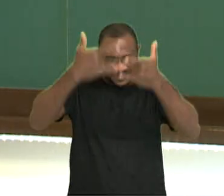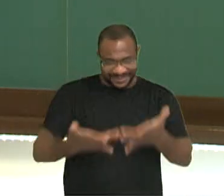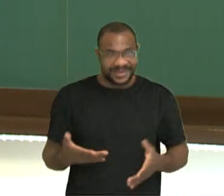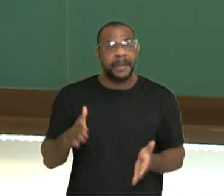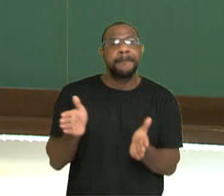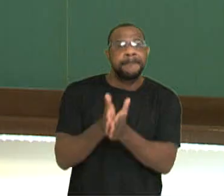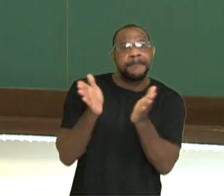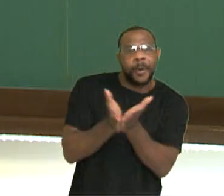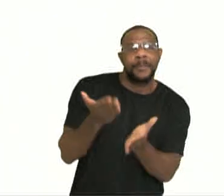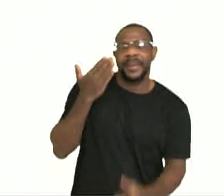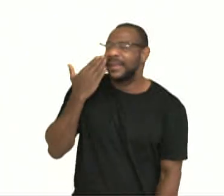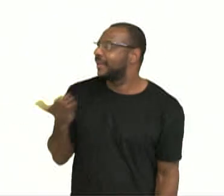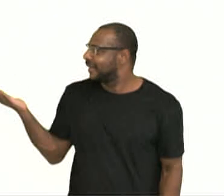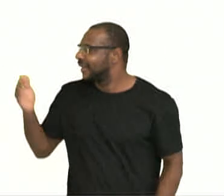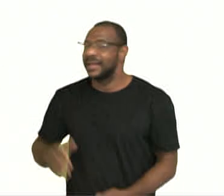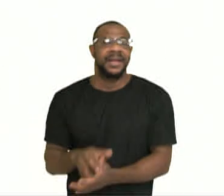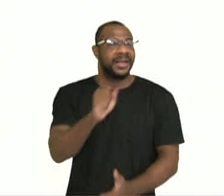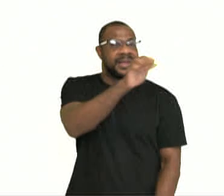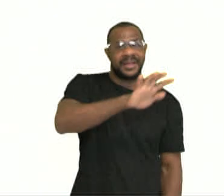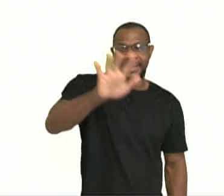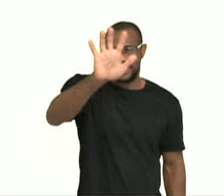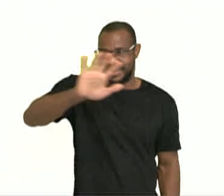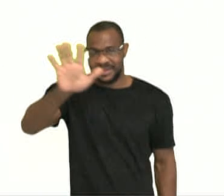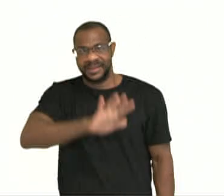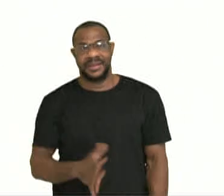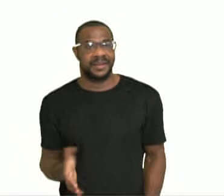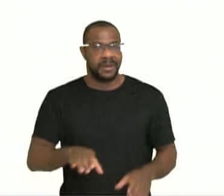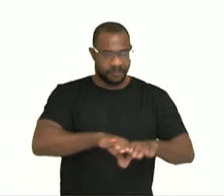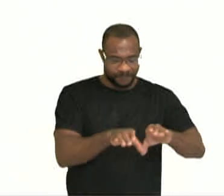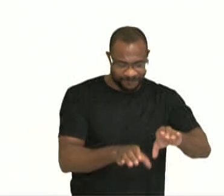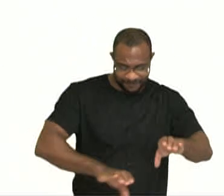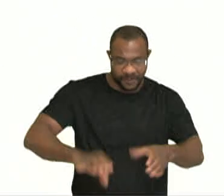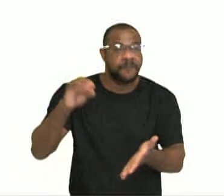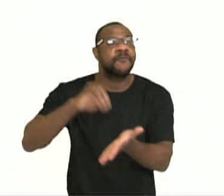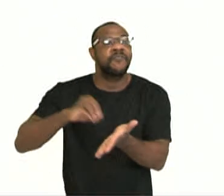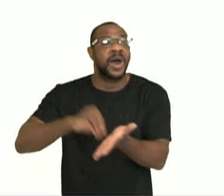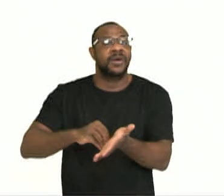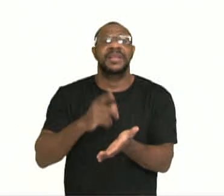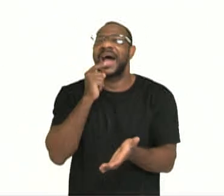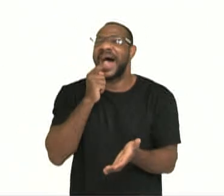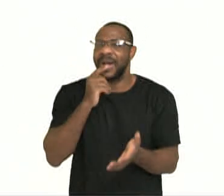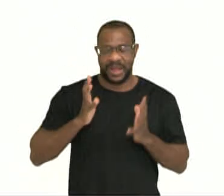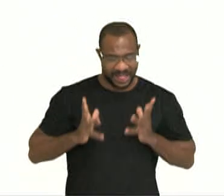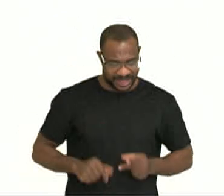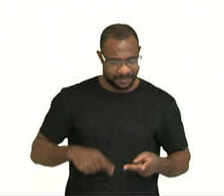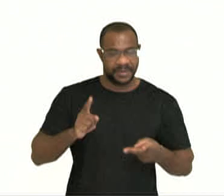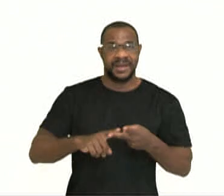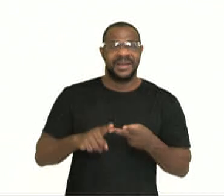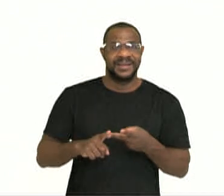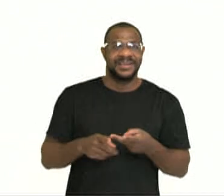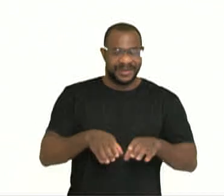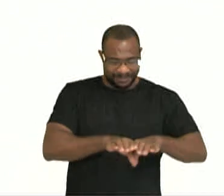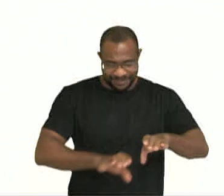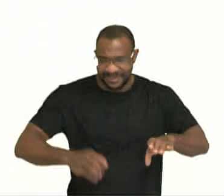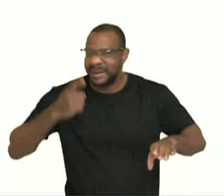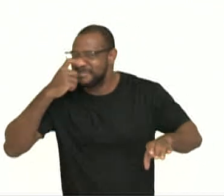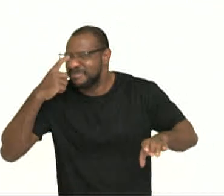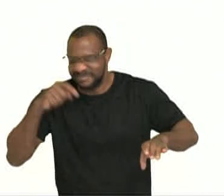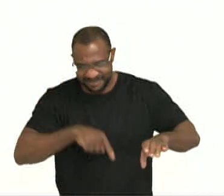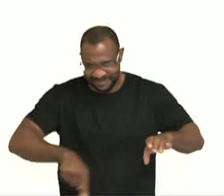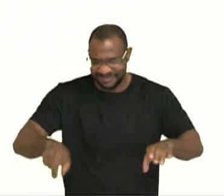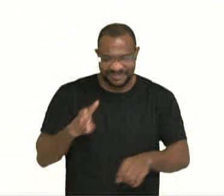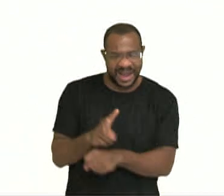ideia do saneamento básico ou da falta dele, acesso à rede de esgoto ou água